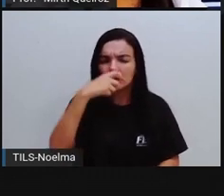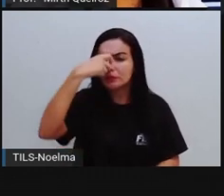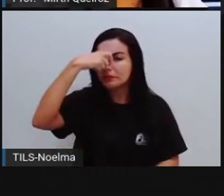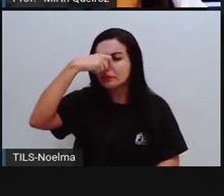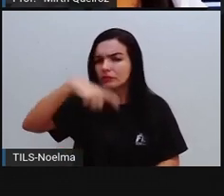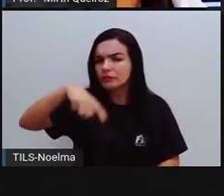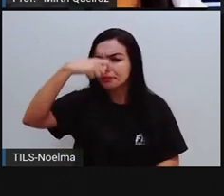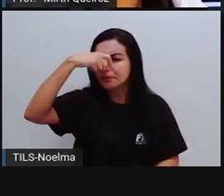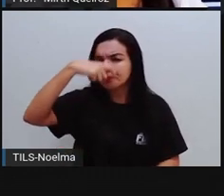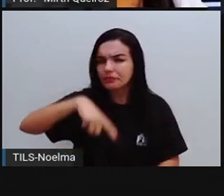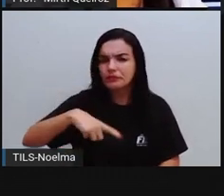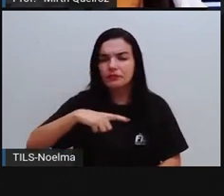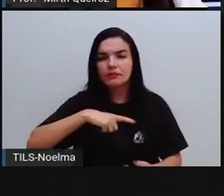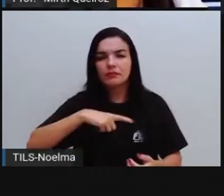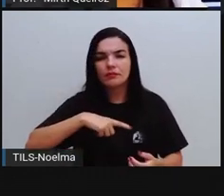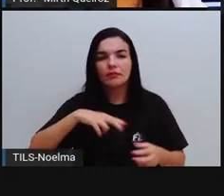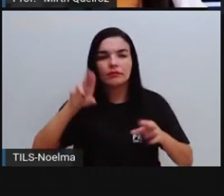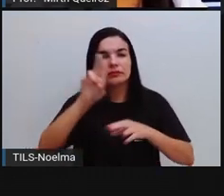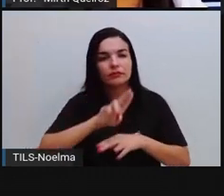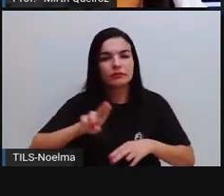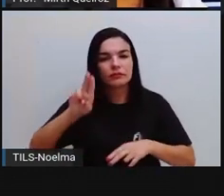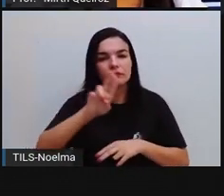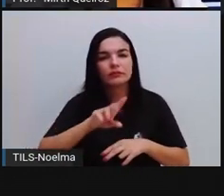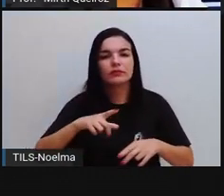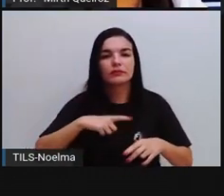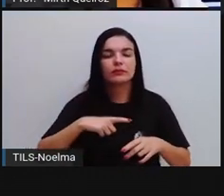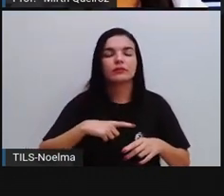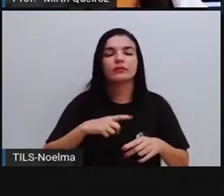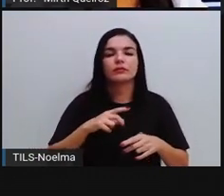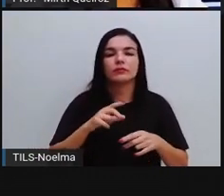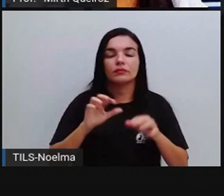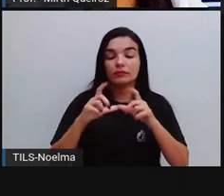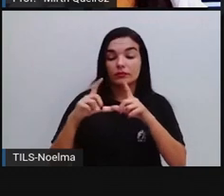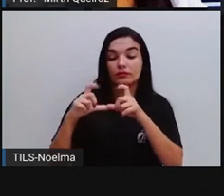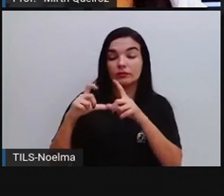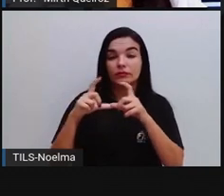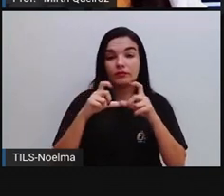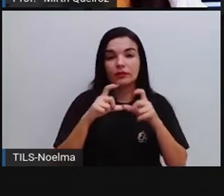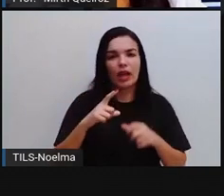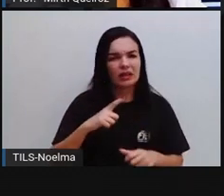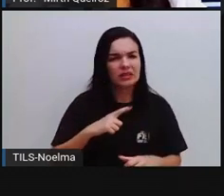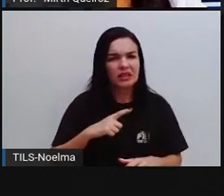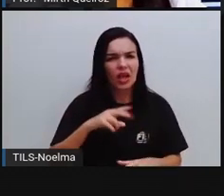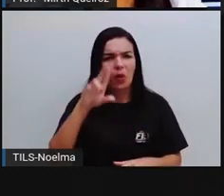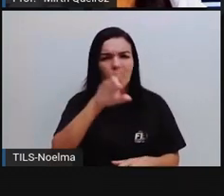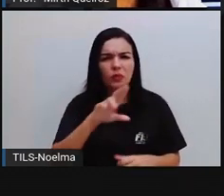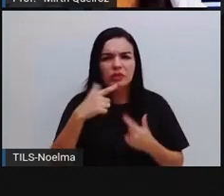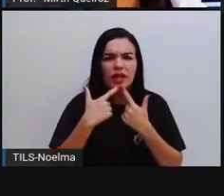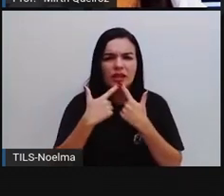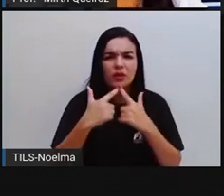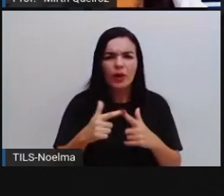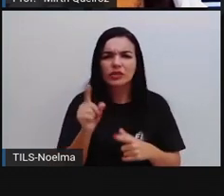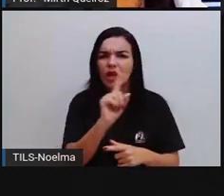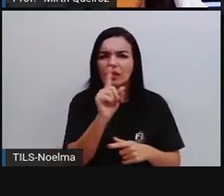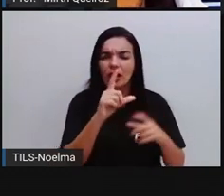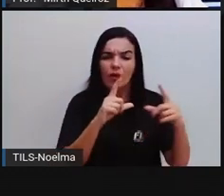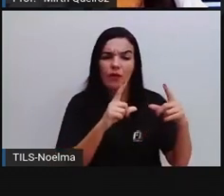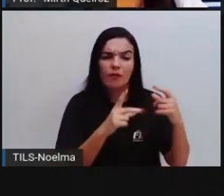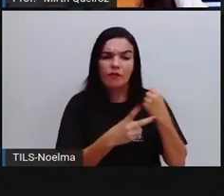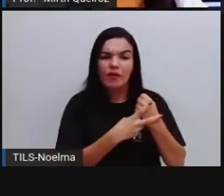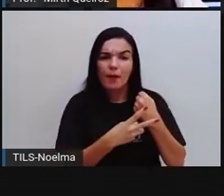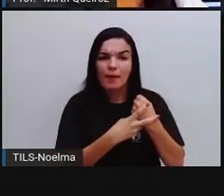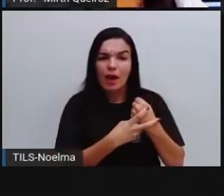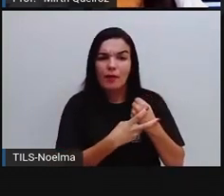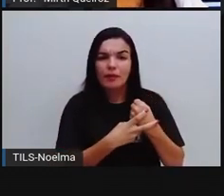pessoal. Além disso aí, nós utilizamos também as imagens, né? Então, há uso da linguagem não verbal? Ah, porque nós